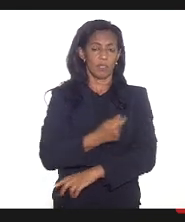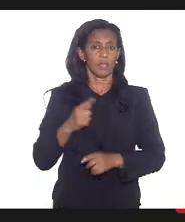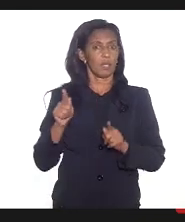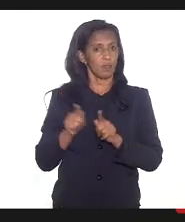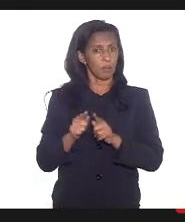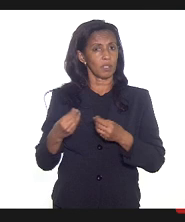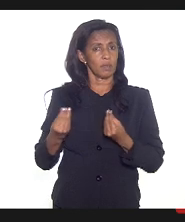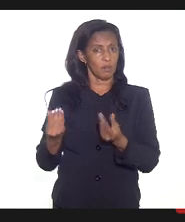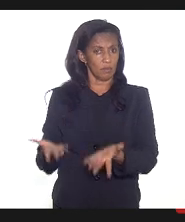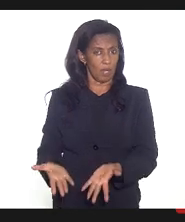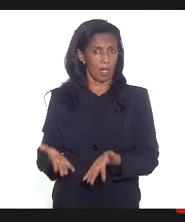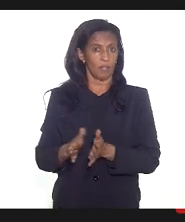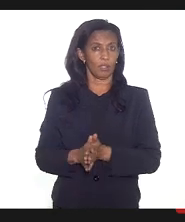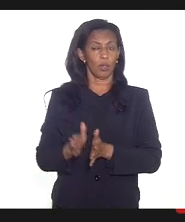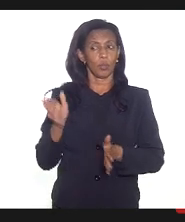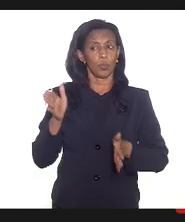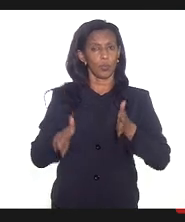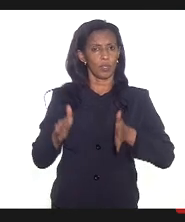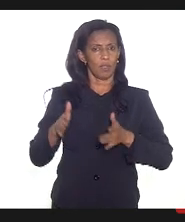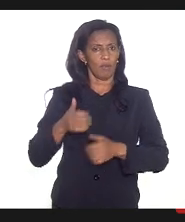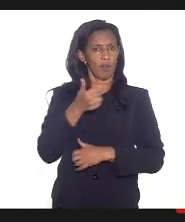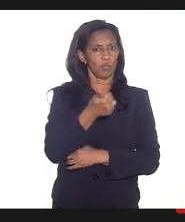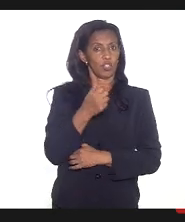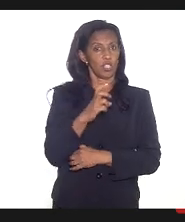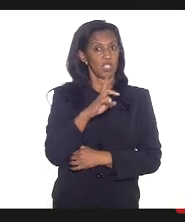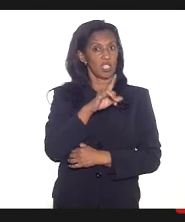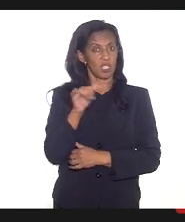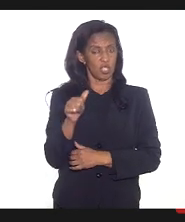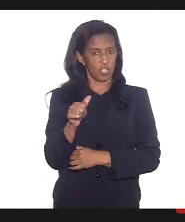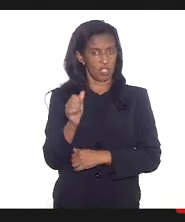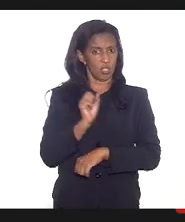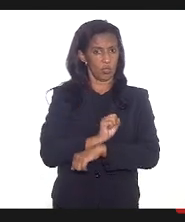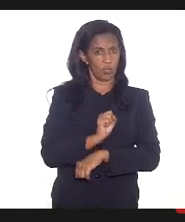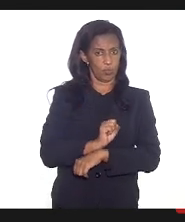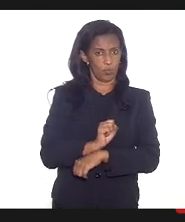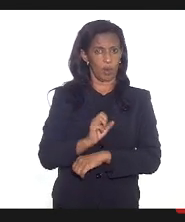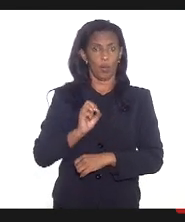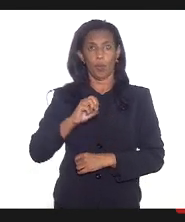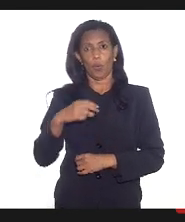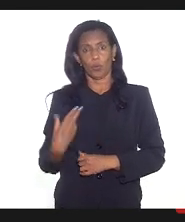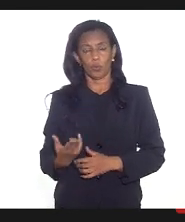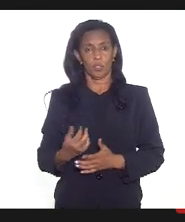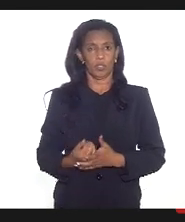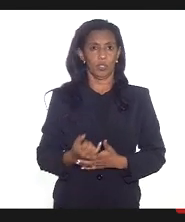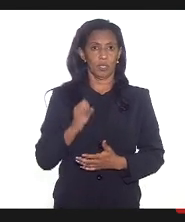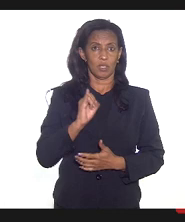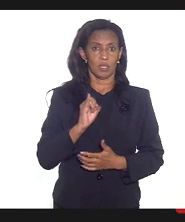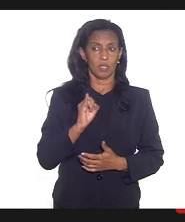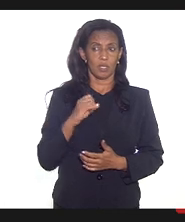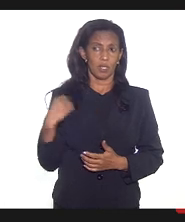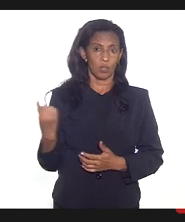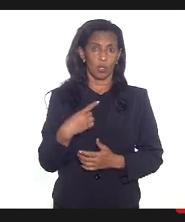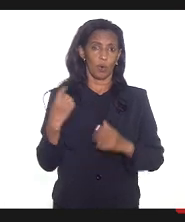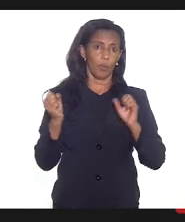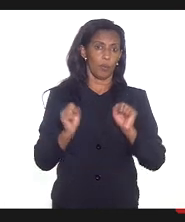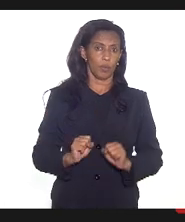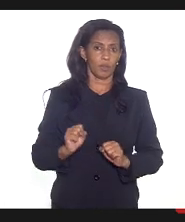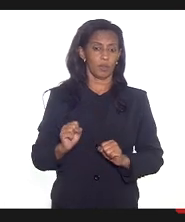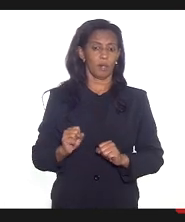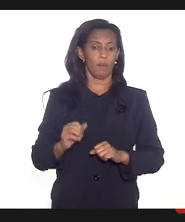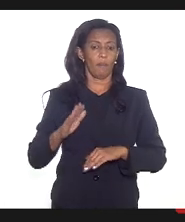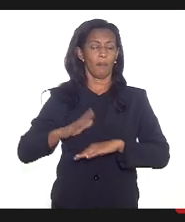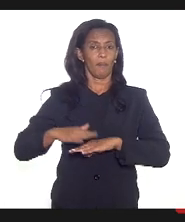oferecida no intervalo de 15 dias entre as doses ou seja que a gente possa ter mais essa